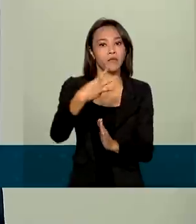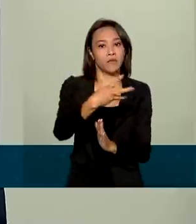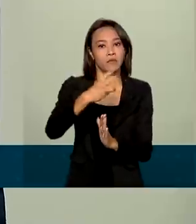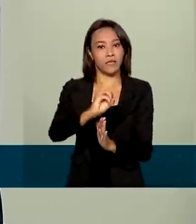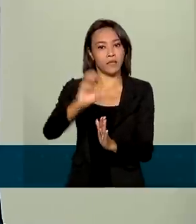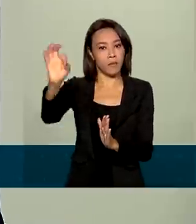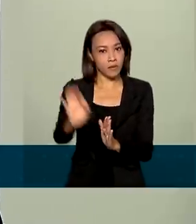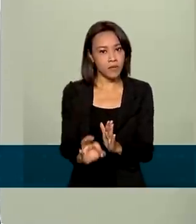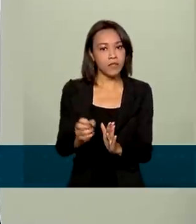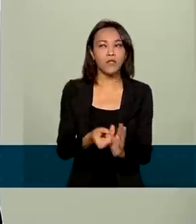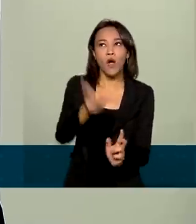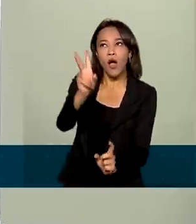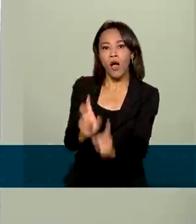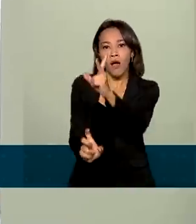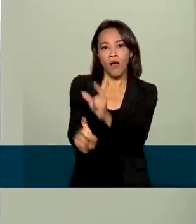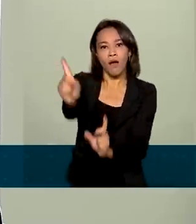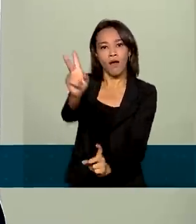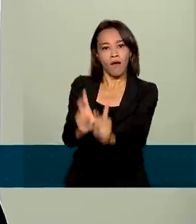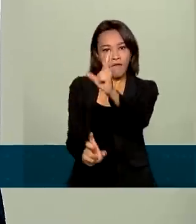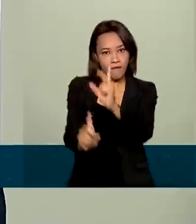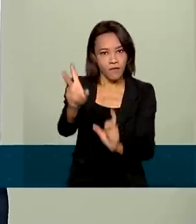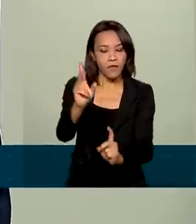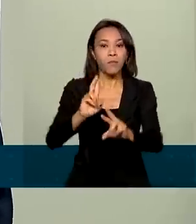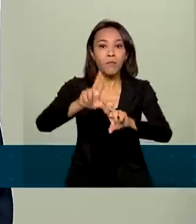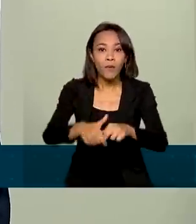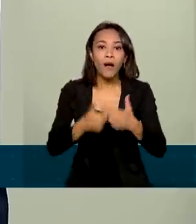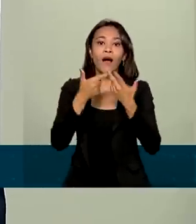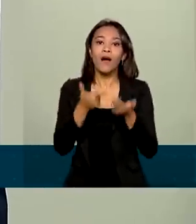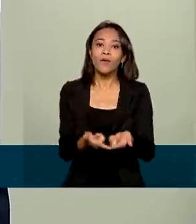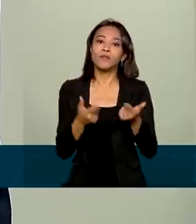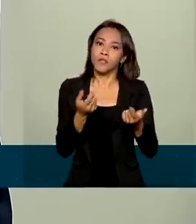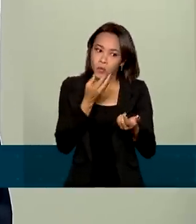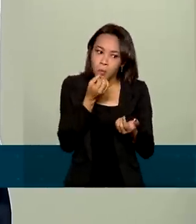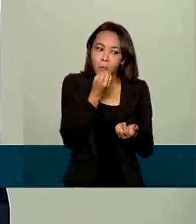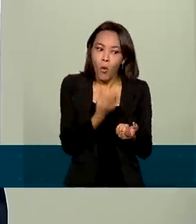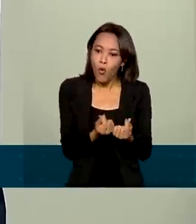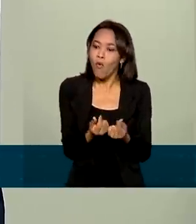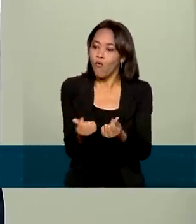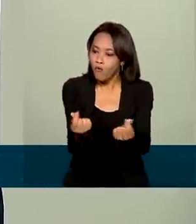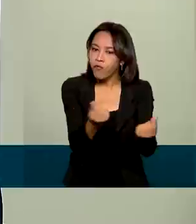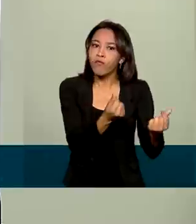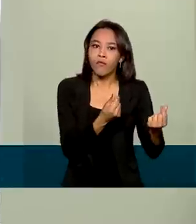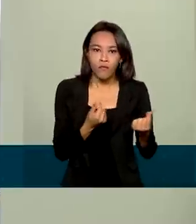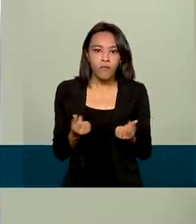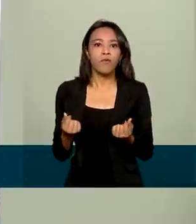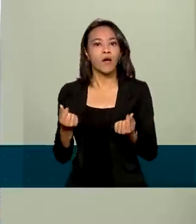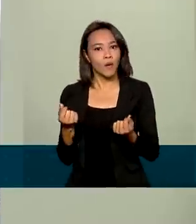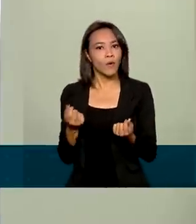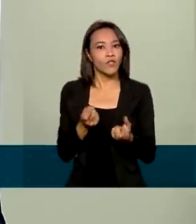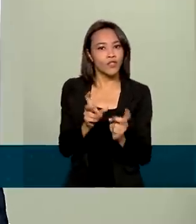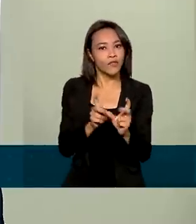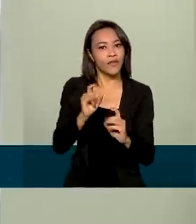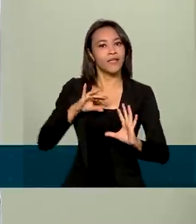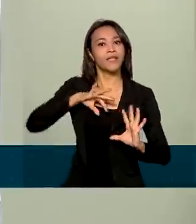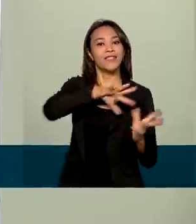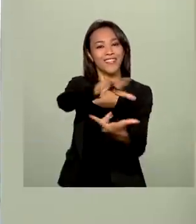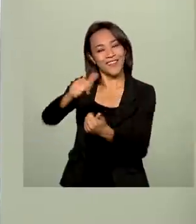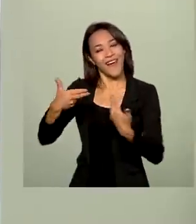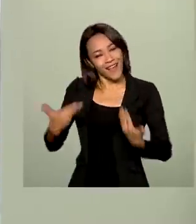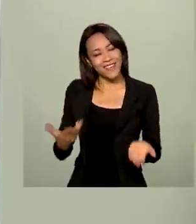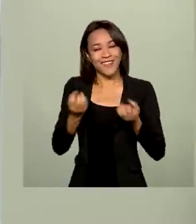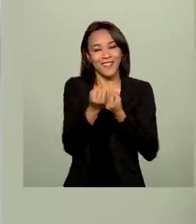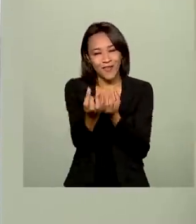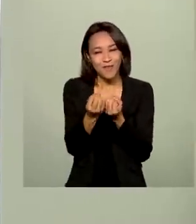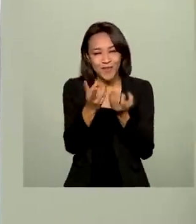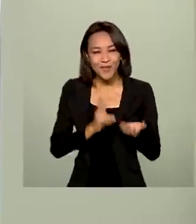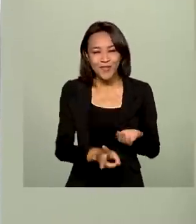nas suas exportações, especialmente em função dos preços favoráveis no mercado internacional. Essa é informação que nós tínhamos para